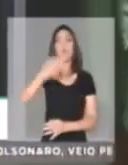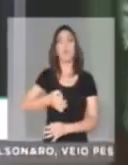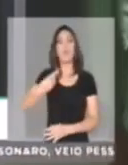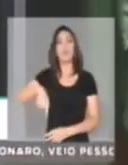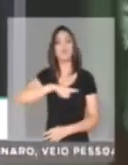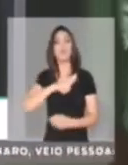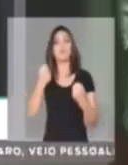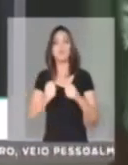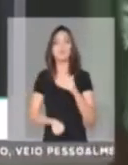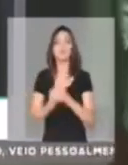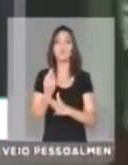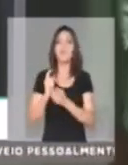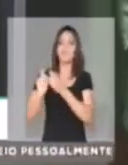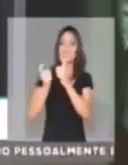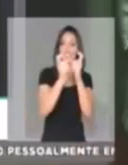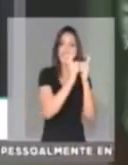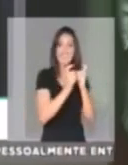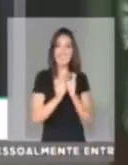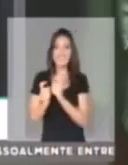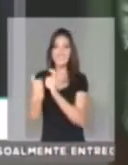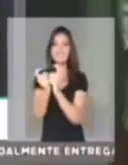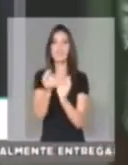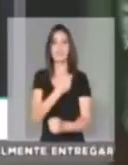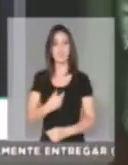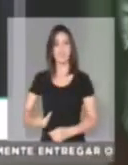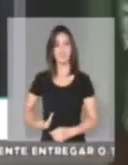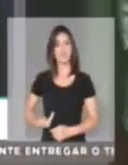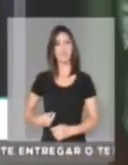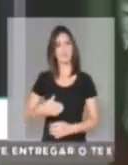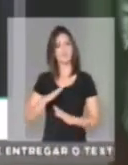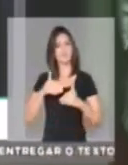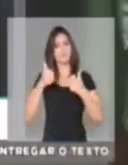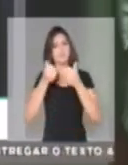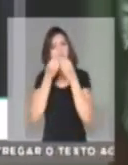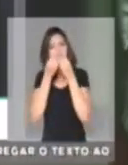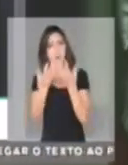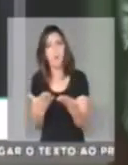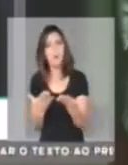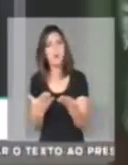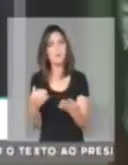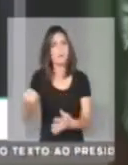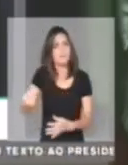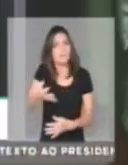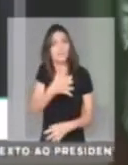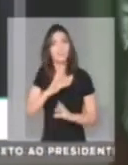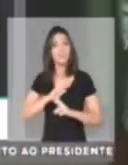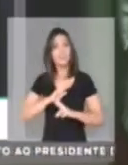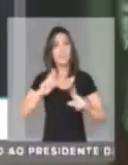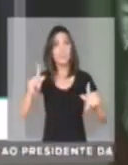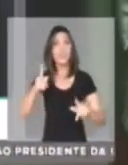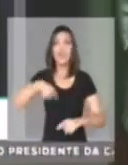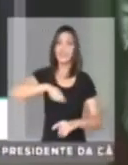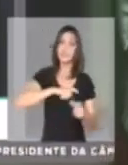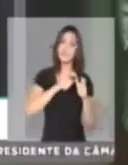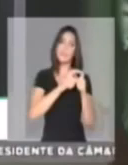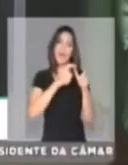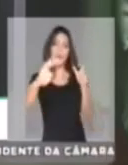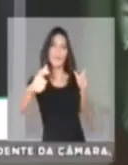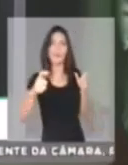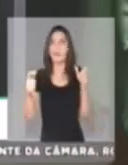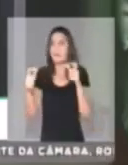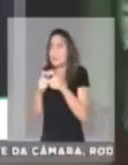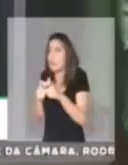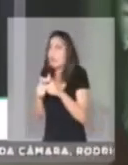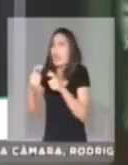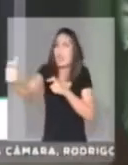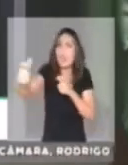pública eficiente e inovadora. Não importa se a é a minoria ou maioria, o que importa é que a gente precisa promover